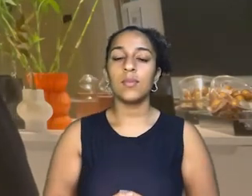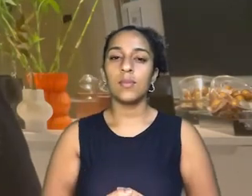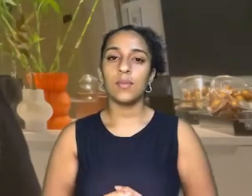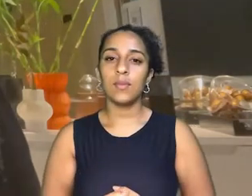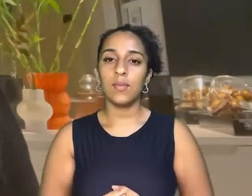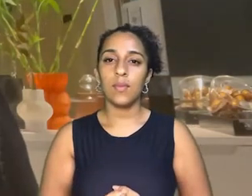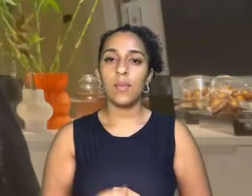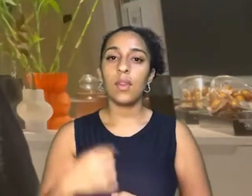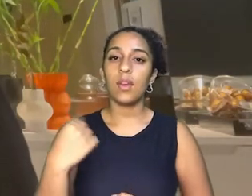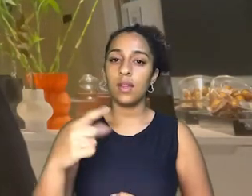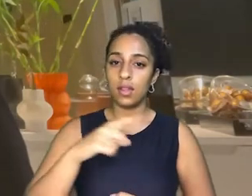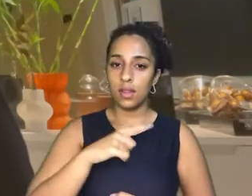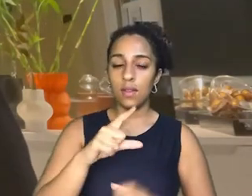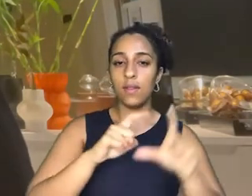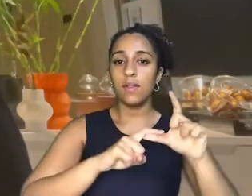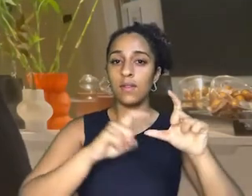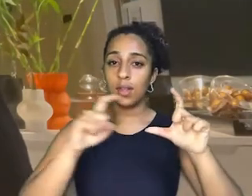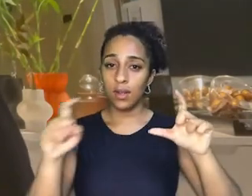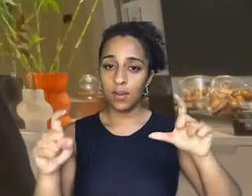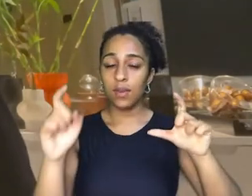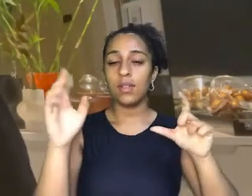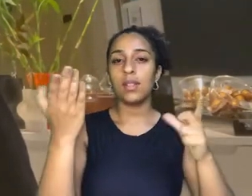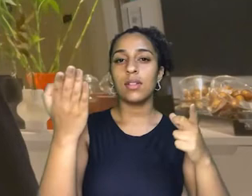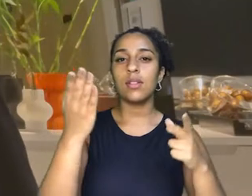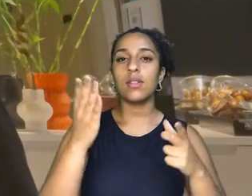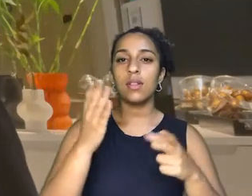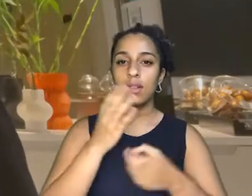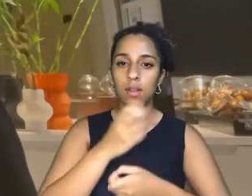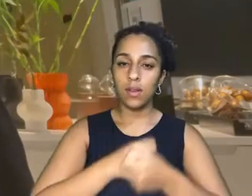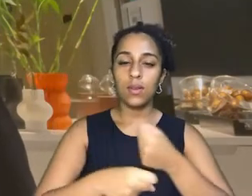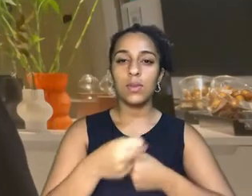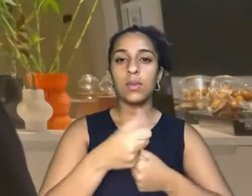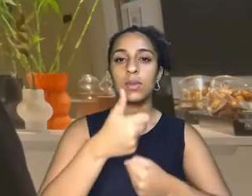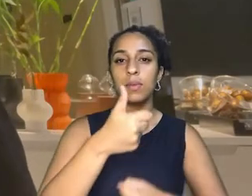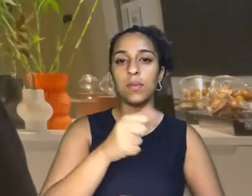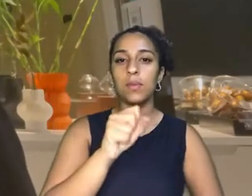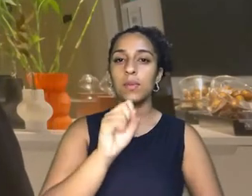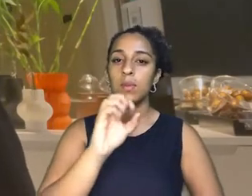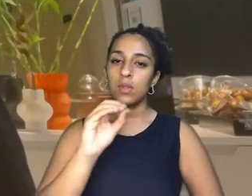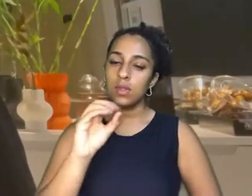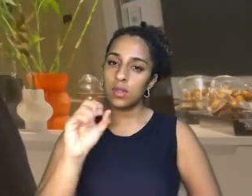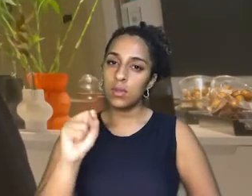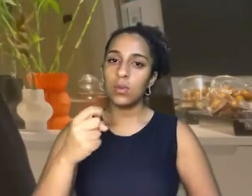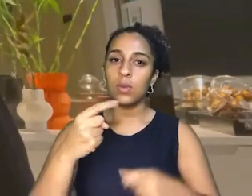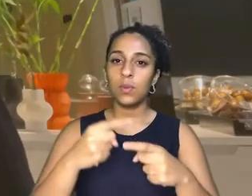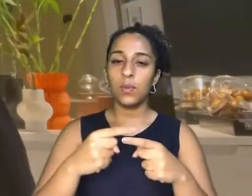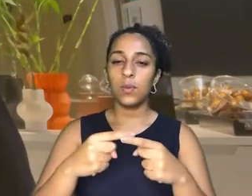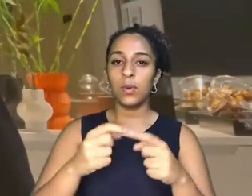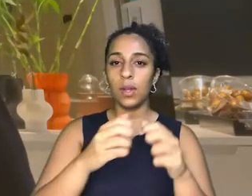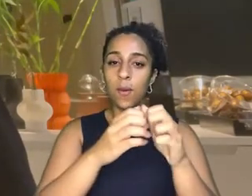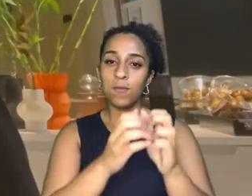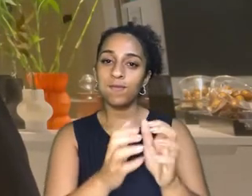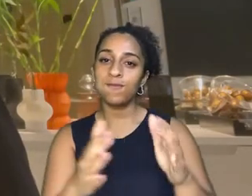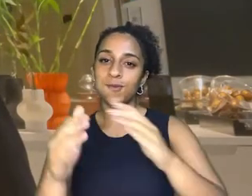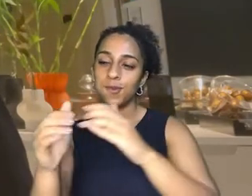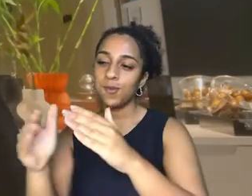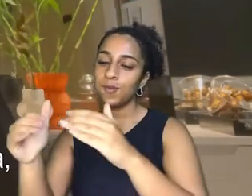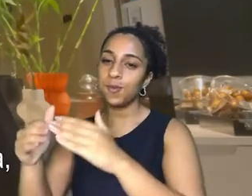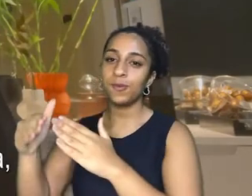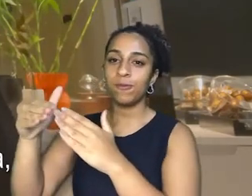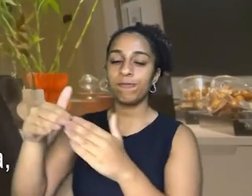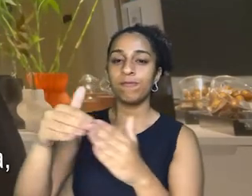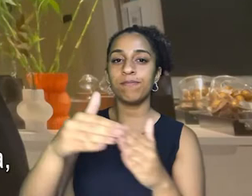Caio Prado Júnior, a nossa independência nasce ali, em 1808, por conta da abertura dos portos das nações amigas,